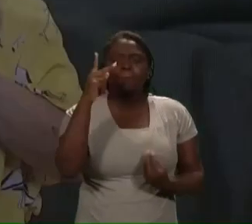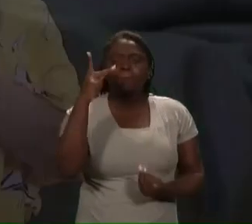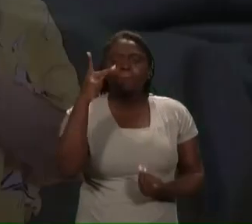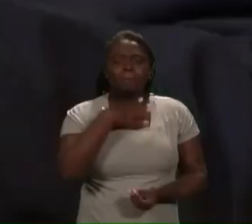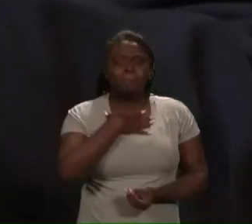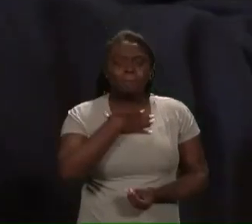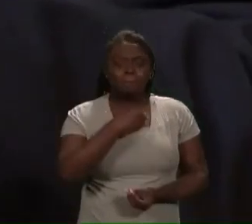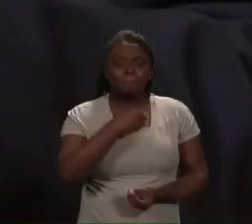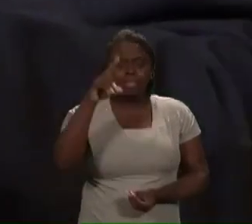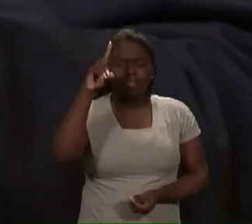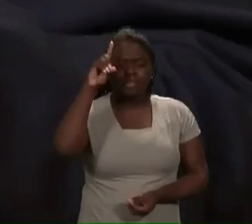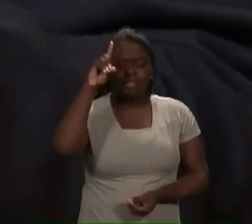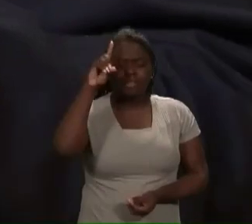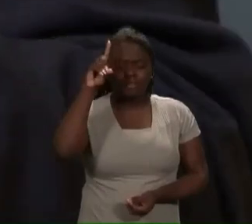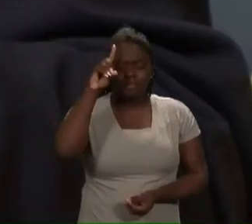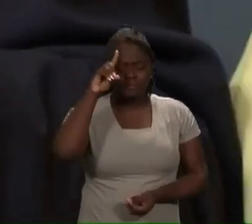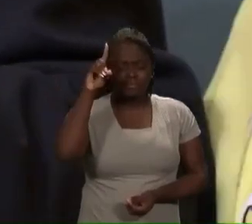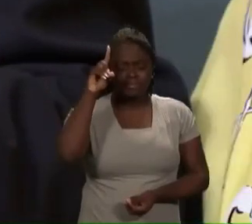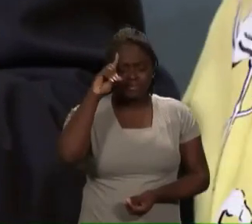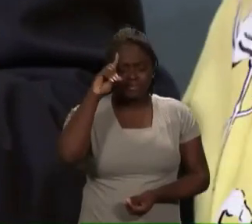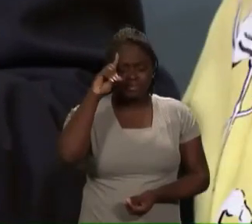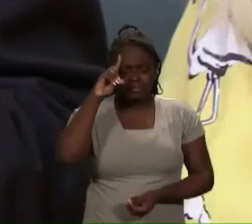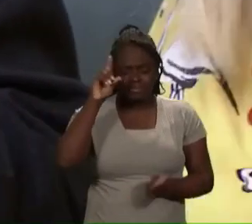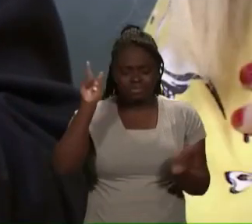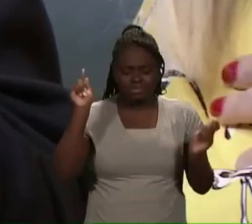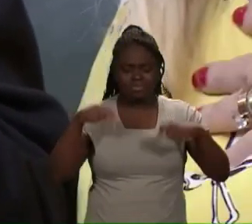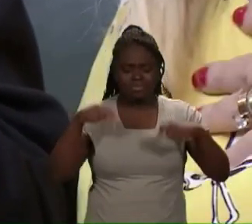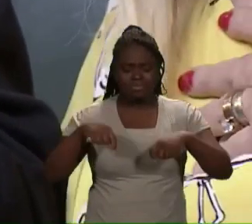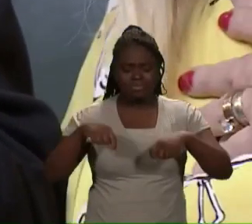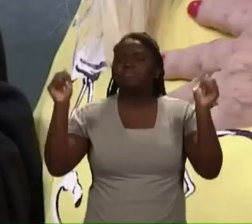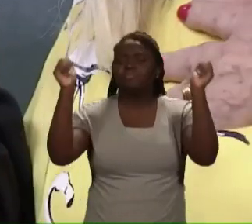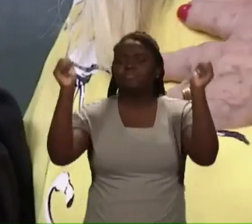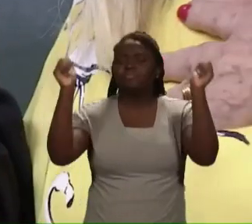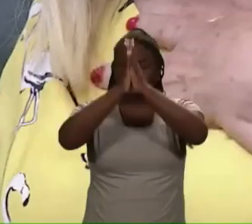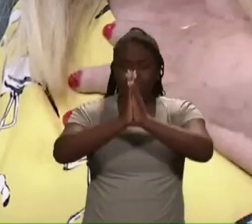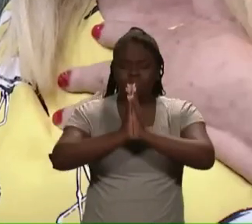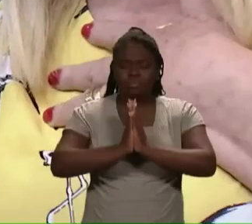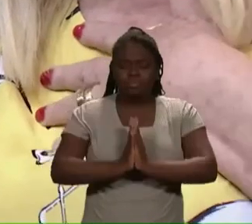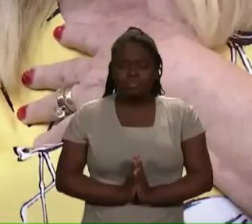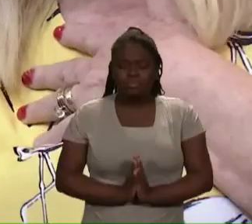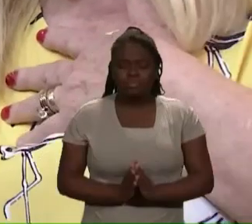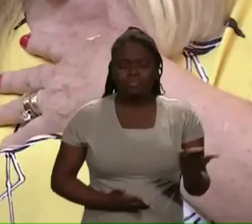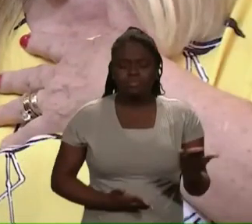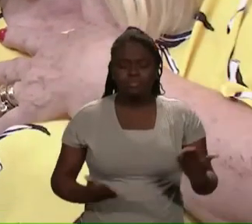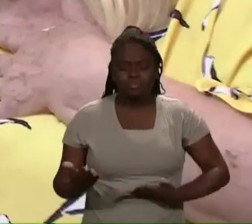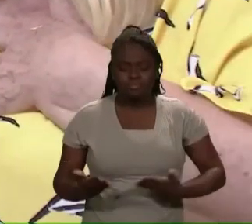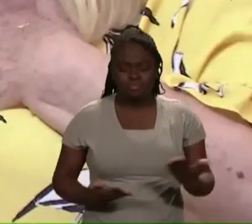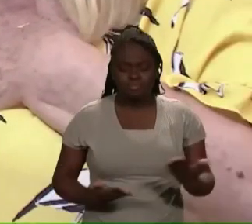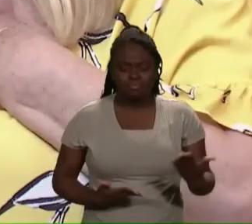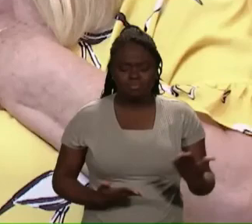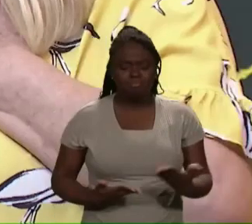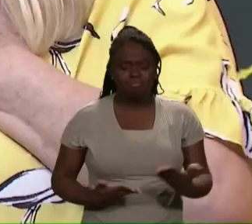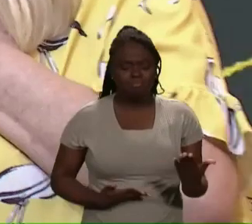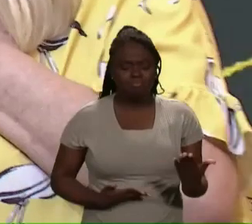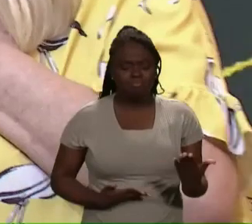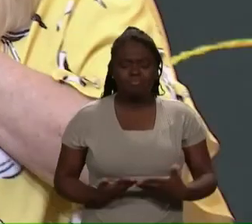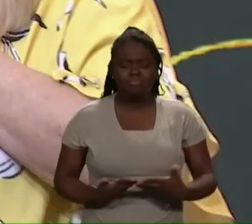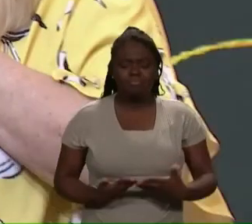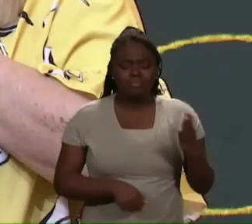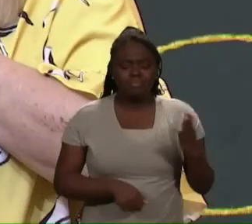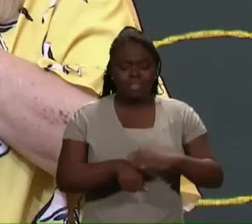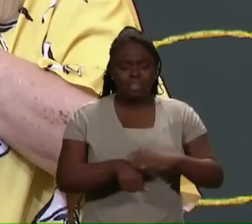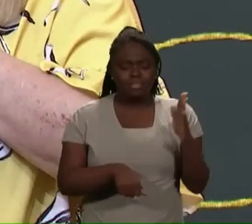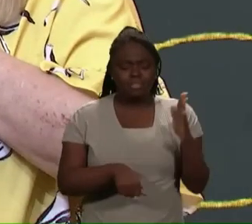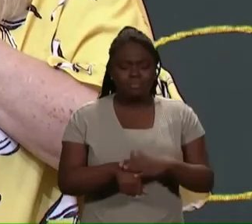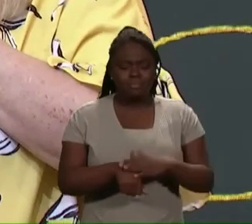cada dia. Te amando e te servindo mais e mais.